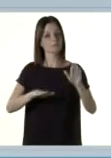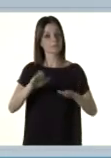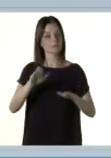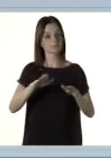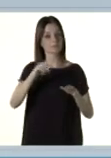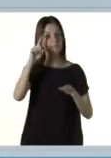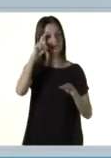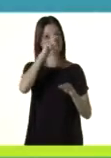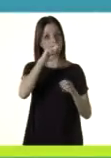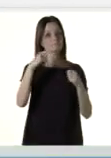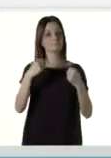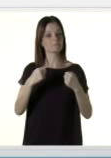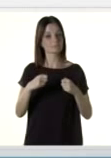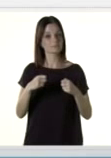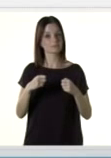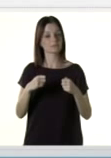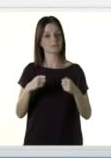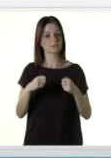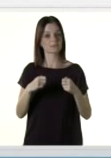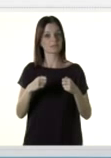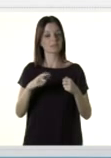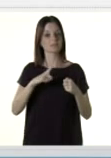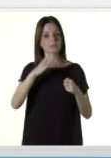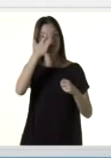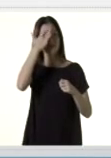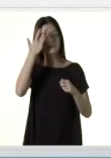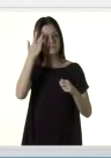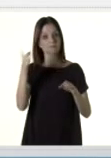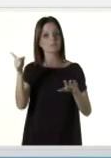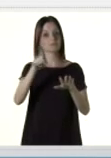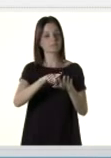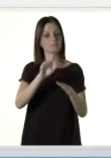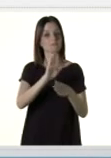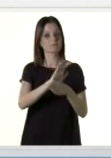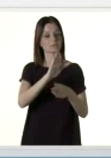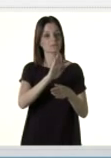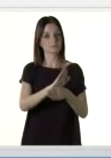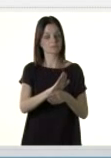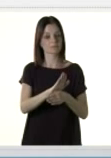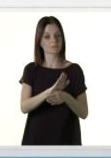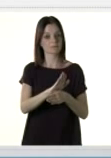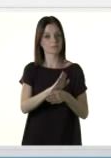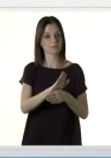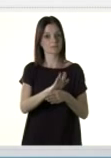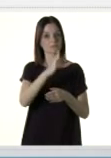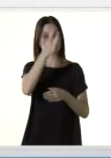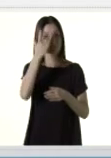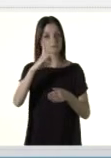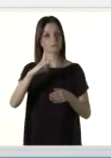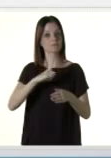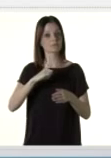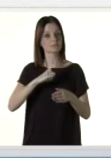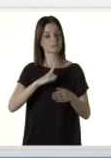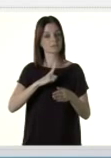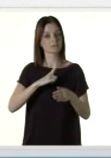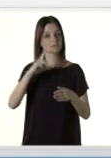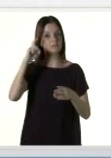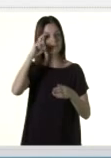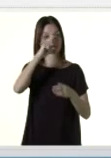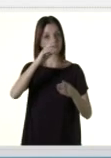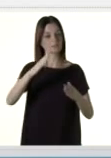cada um. São profissionais especializados e recursos de acessibilidade para participantes com deficiência,